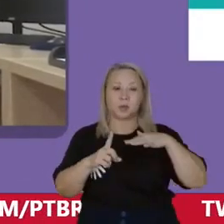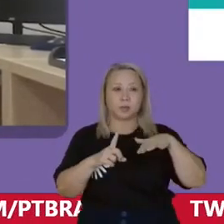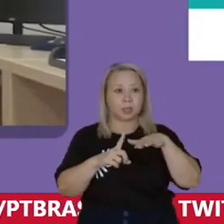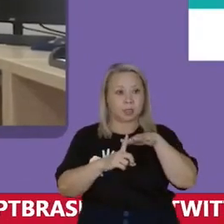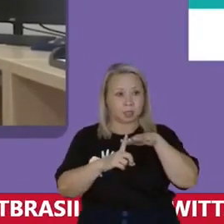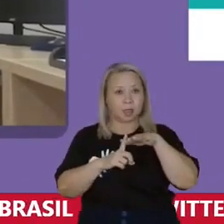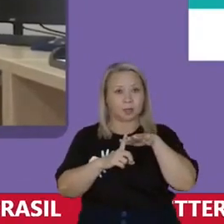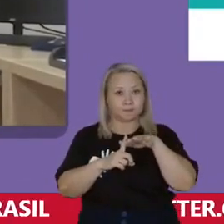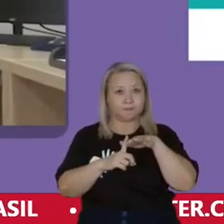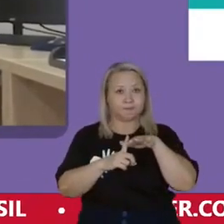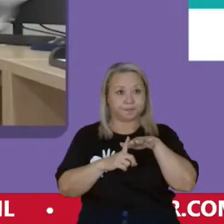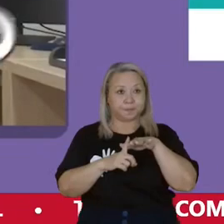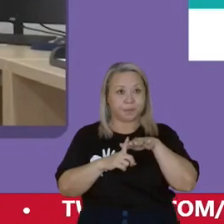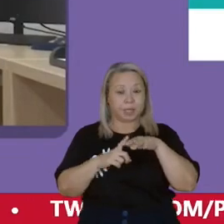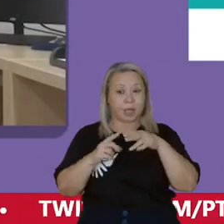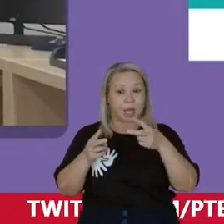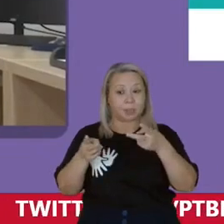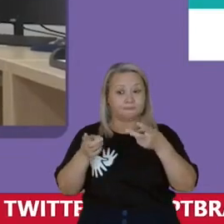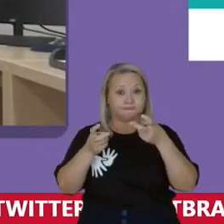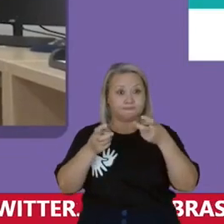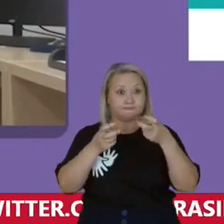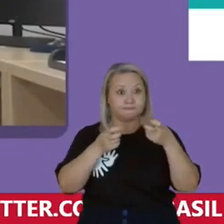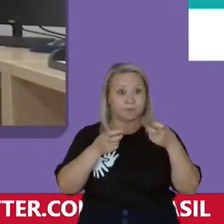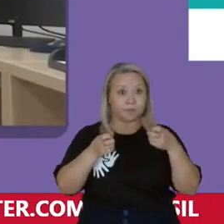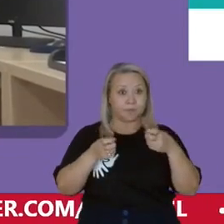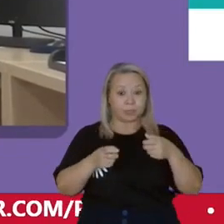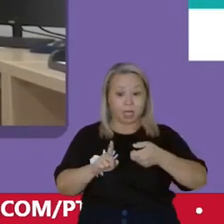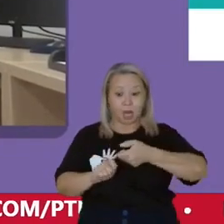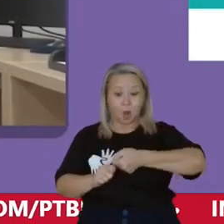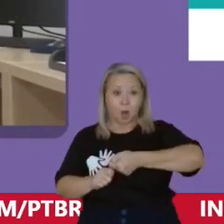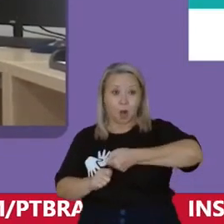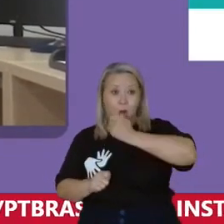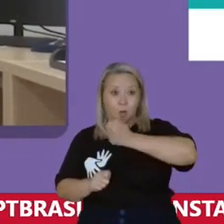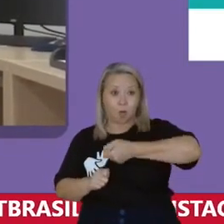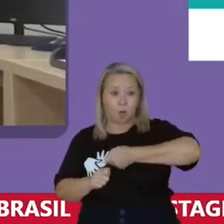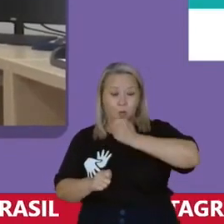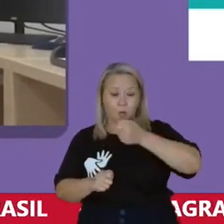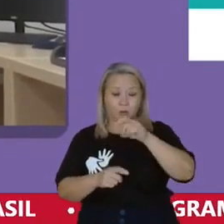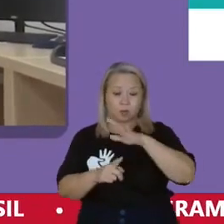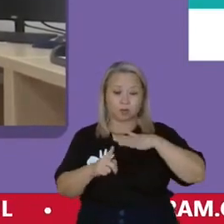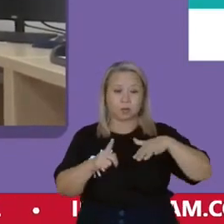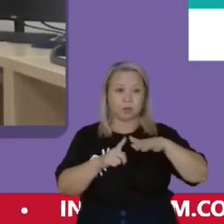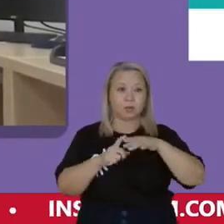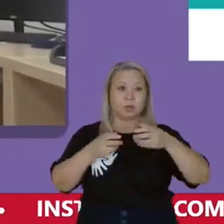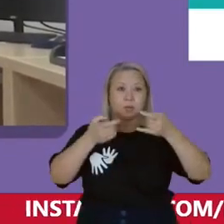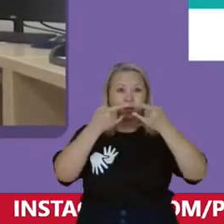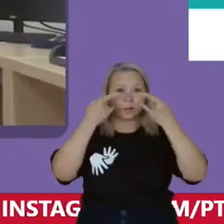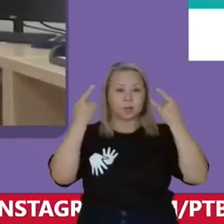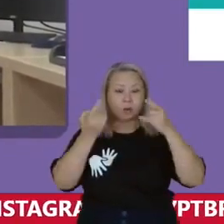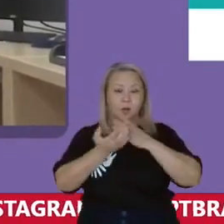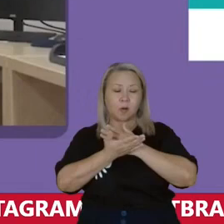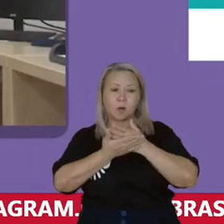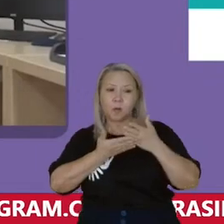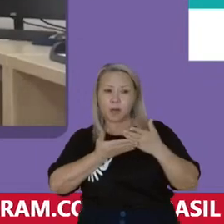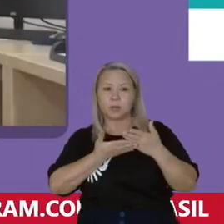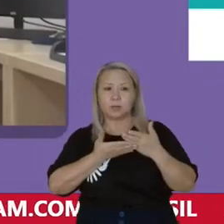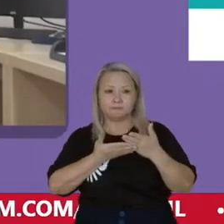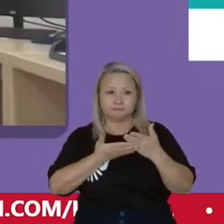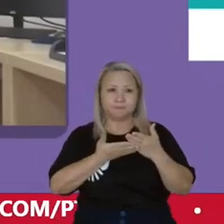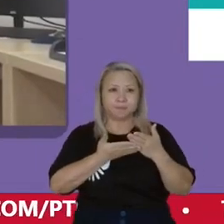ela visa o lucro E esse lucro da sociedade capitalista Ele começa exatamente